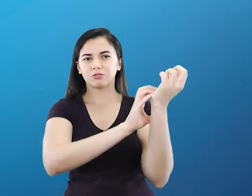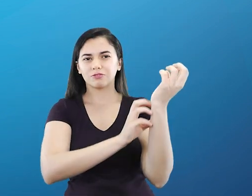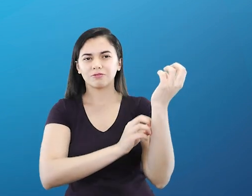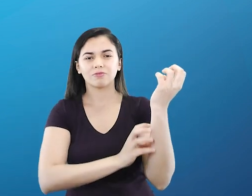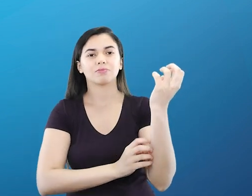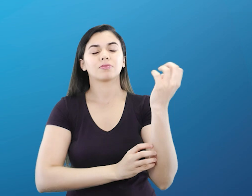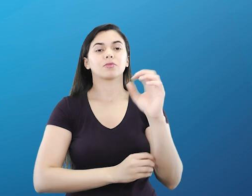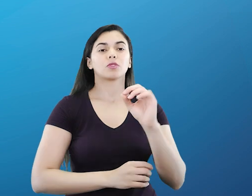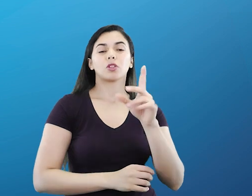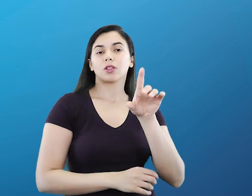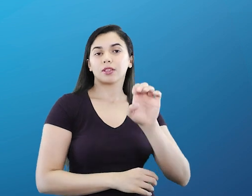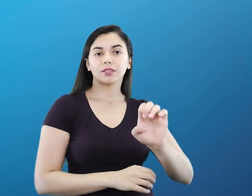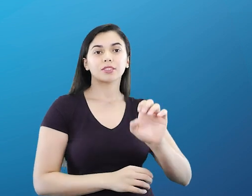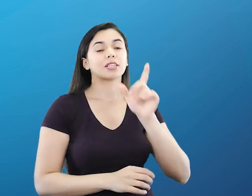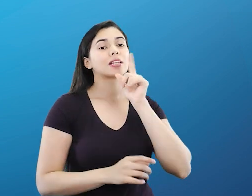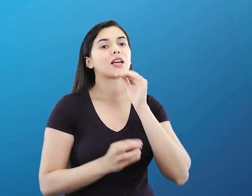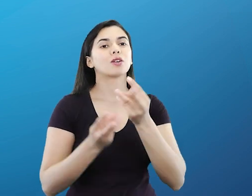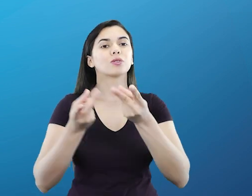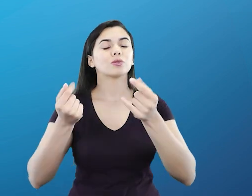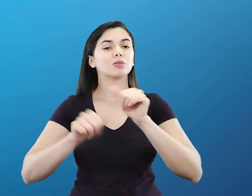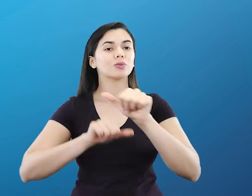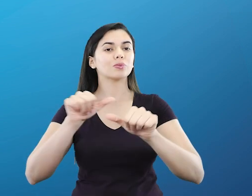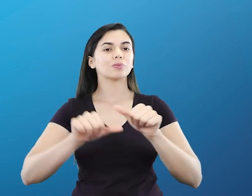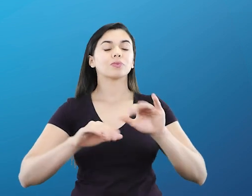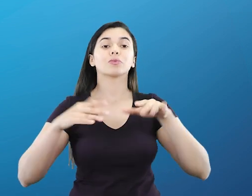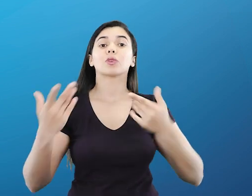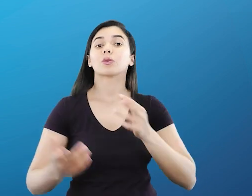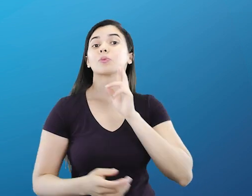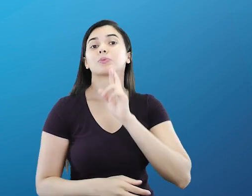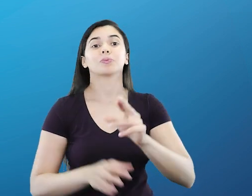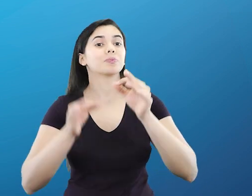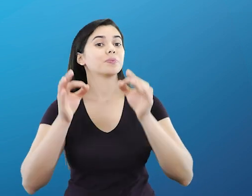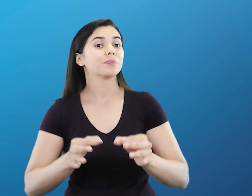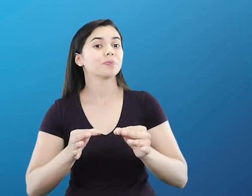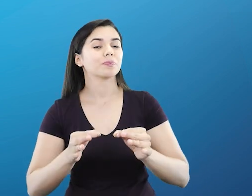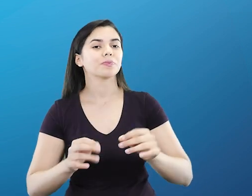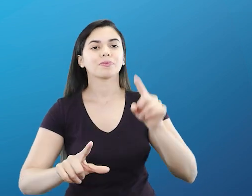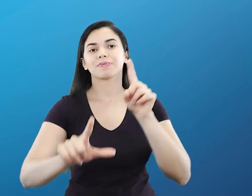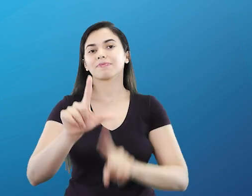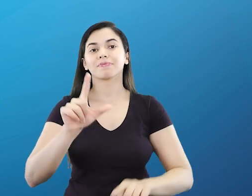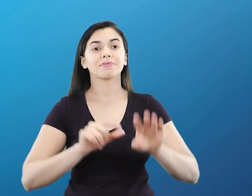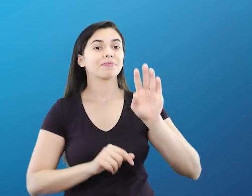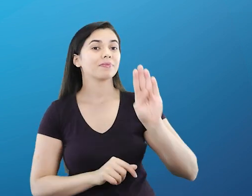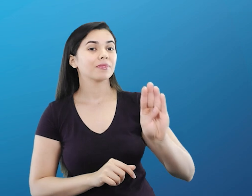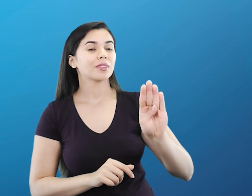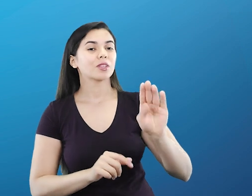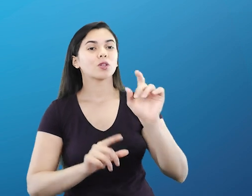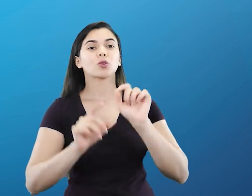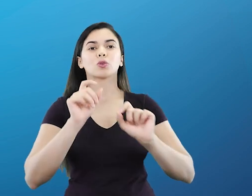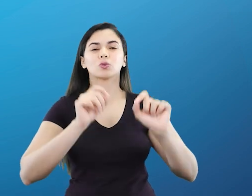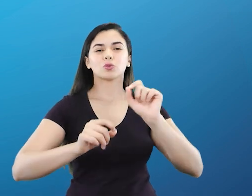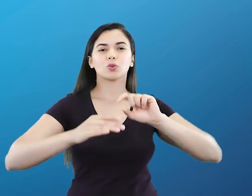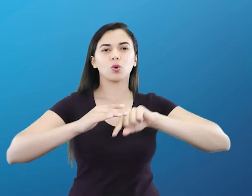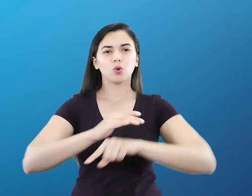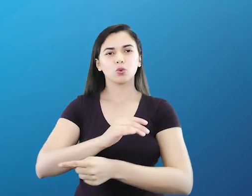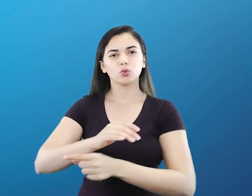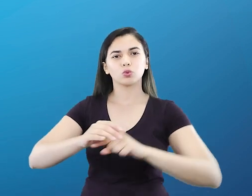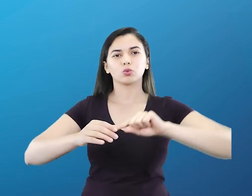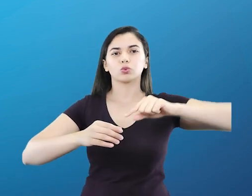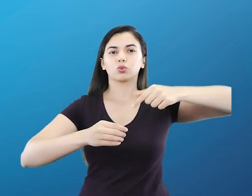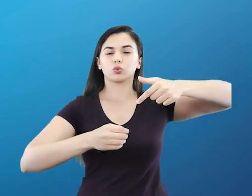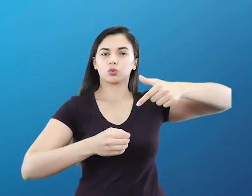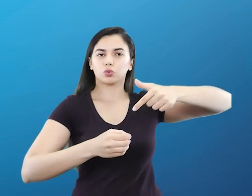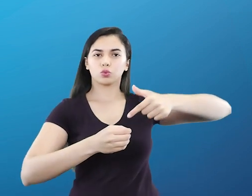E, a alteração da qualidade da água. Qual é a nossa resposta? Letra B, a emissão de combustíveis fósseis